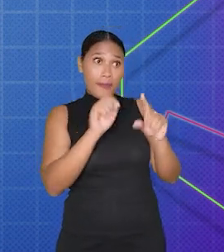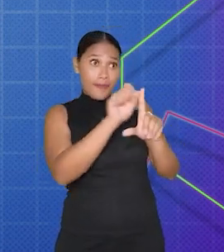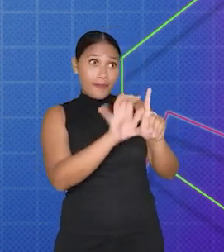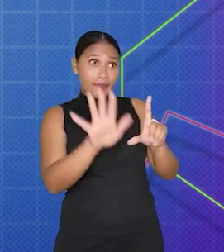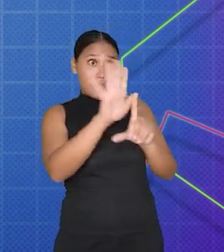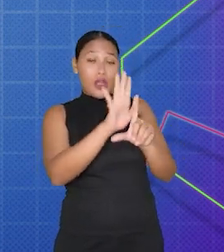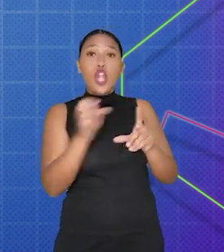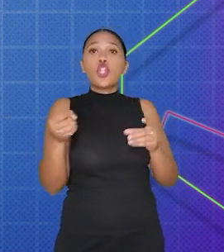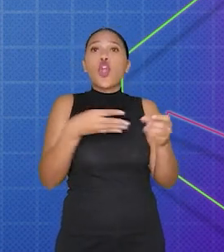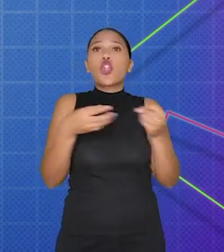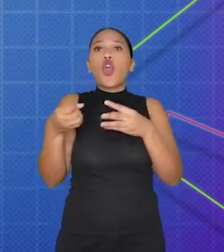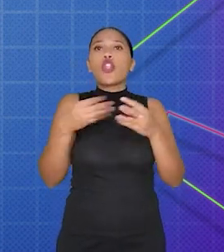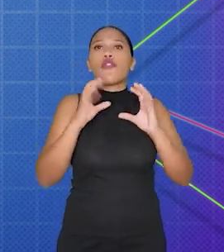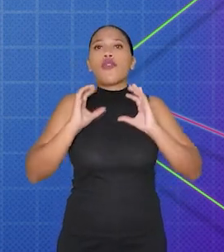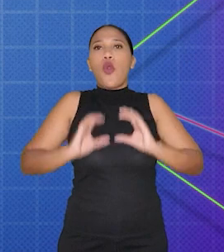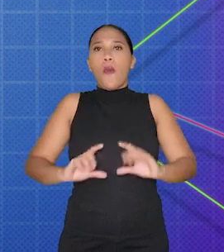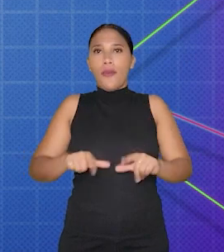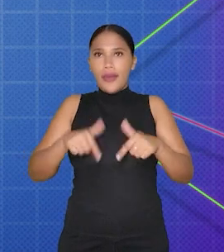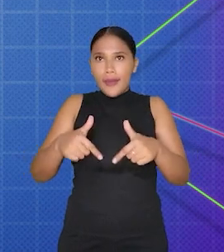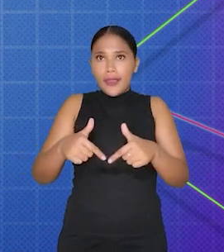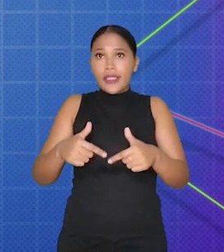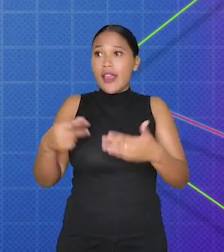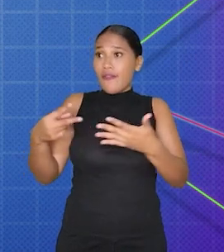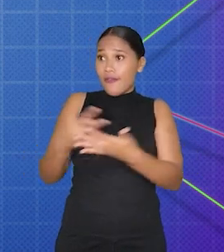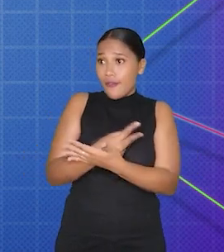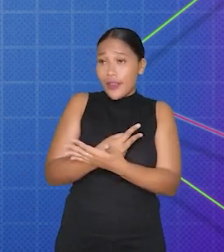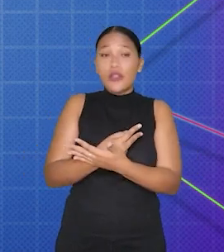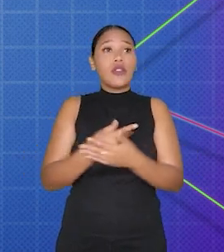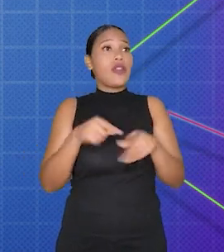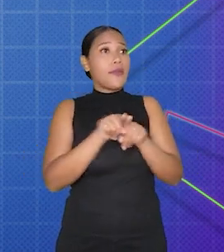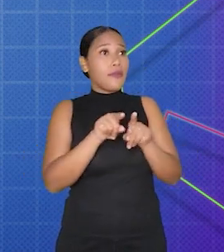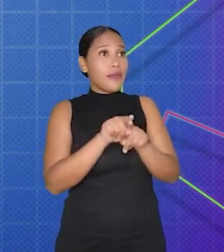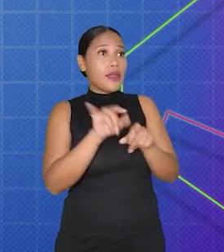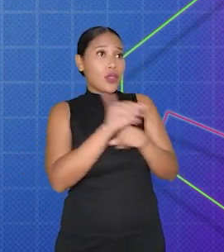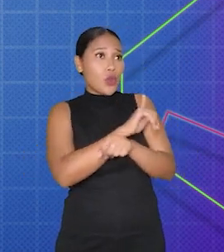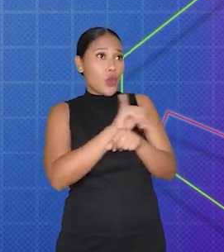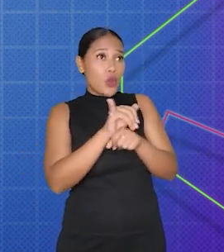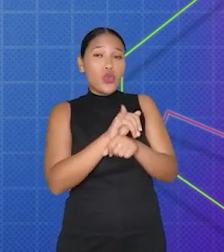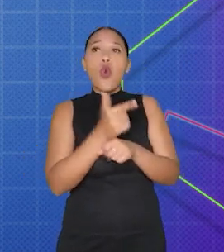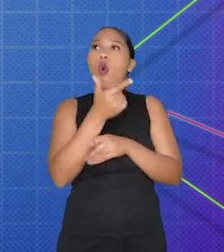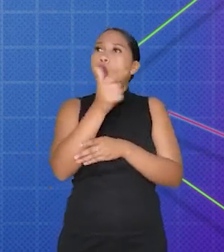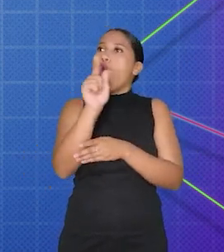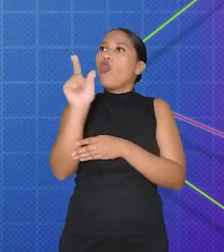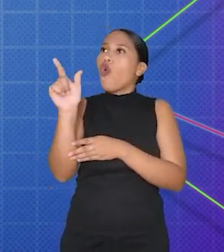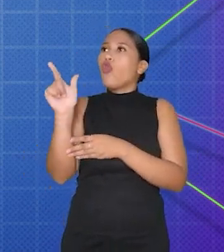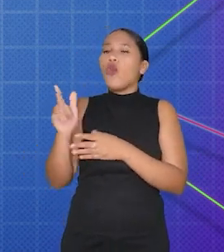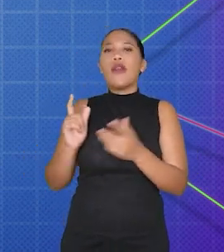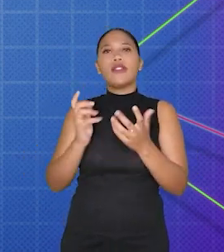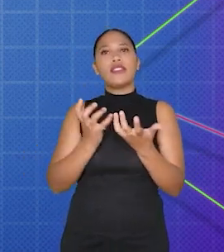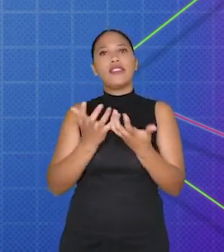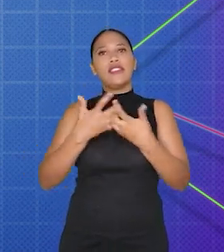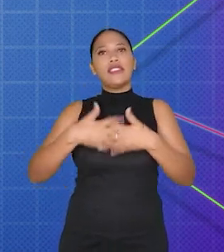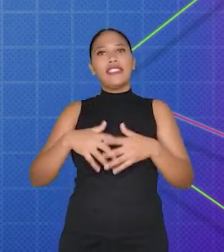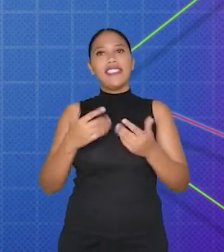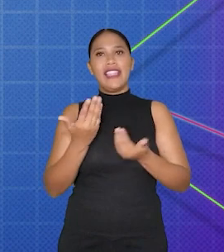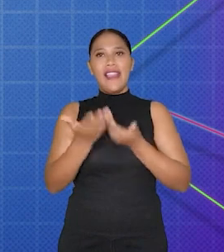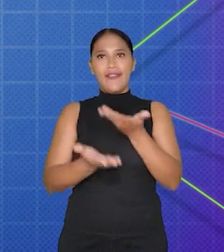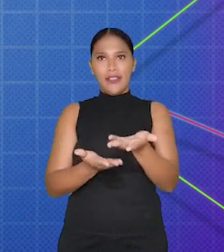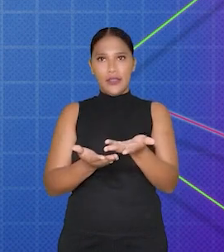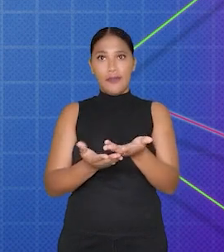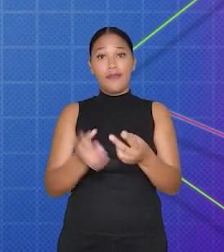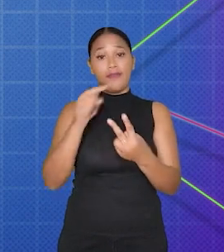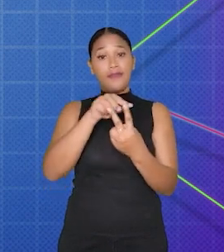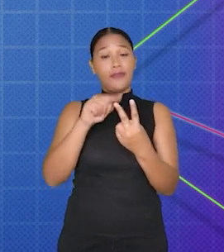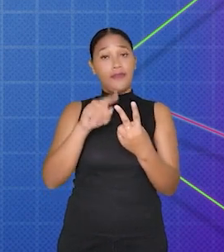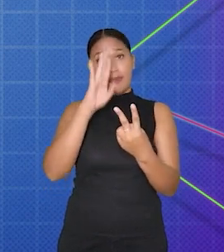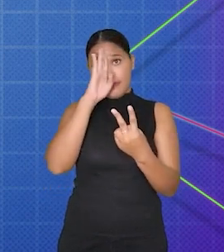2 para adicionar novos comportamentos, efeitos, recursos e integrações com outras ferramentas e serviços. Existem